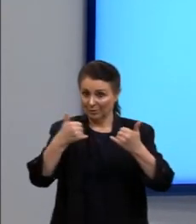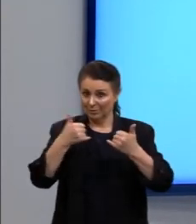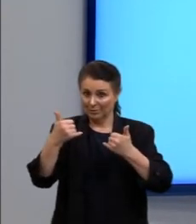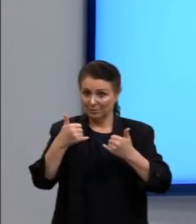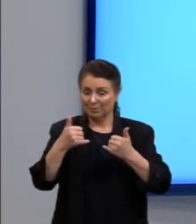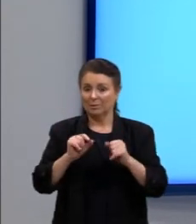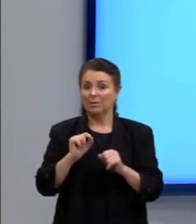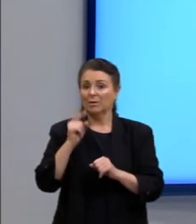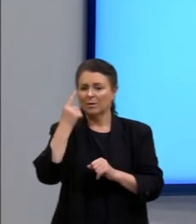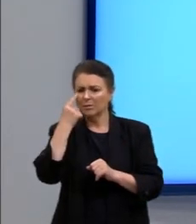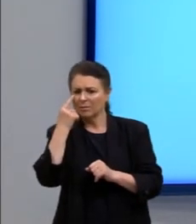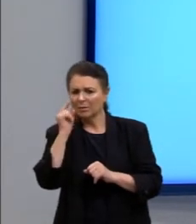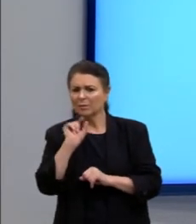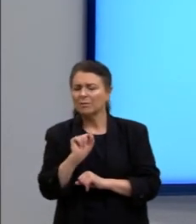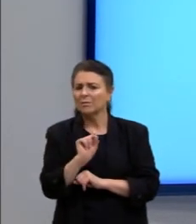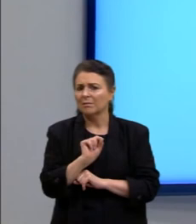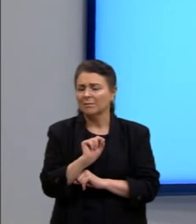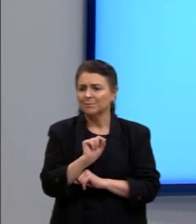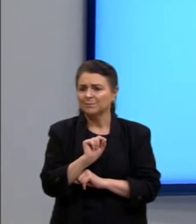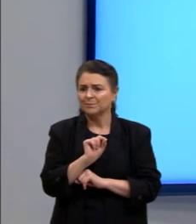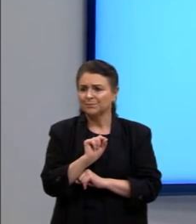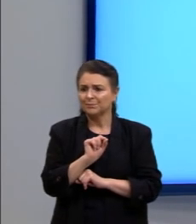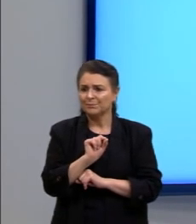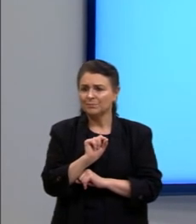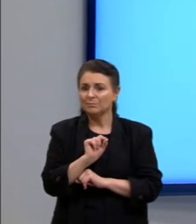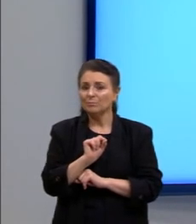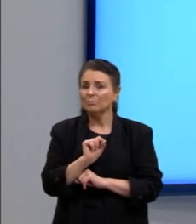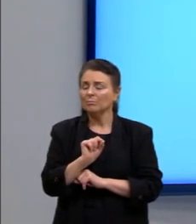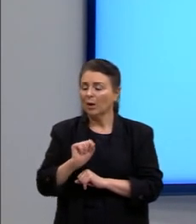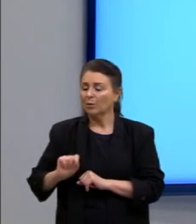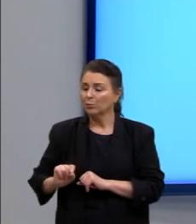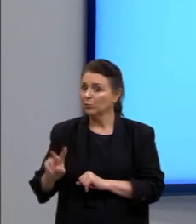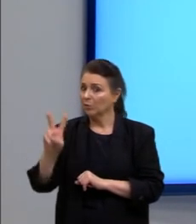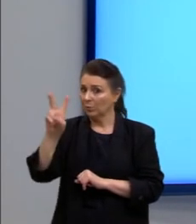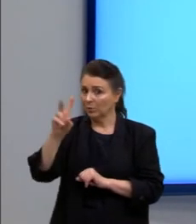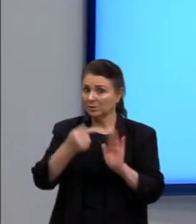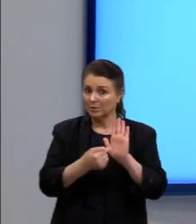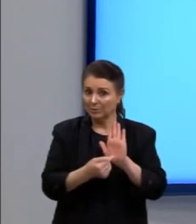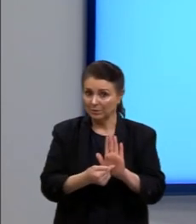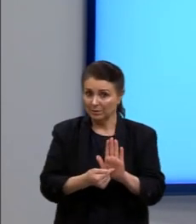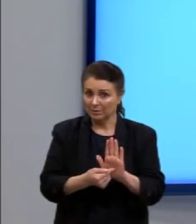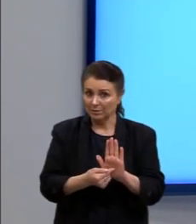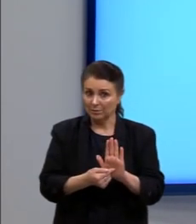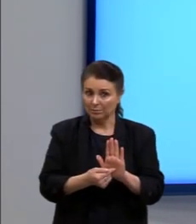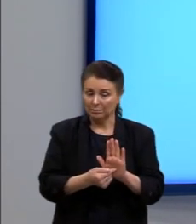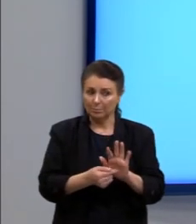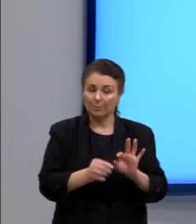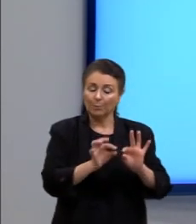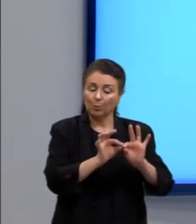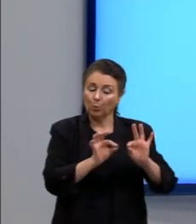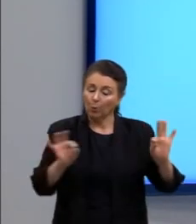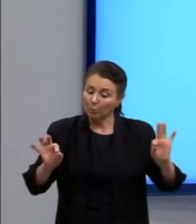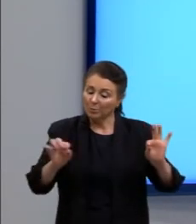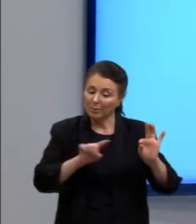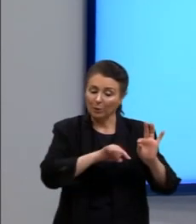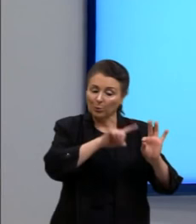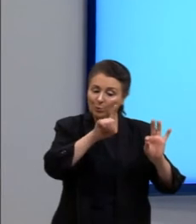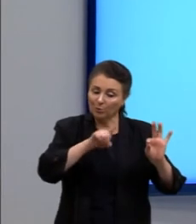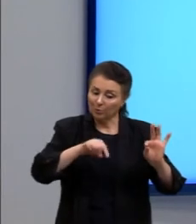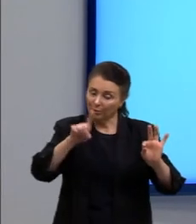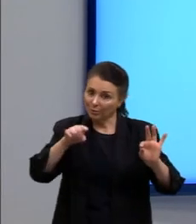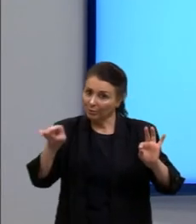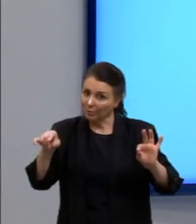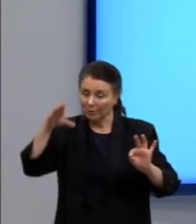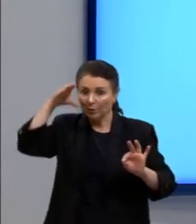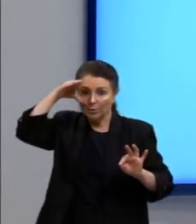O a gente está vendo aqui? Ele já trouxe os valores para a gente, mas é do comprimento de onda, certo? Então, a gente tem que